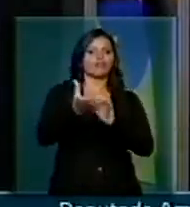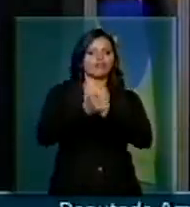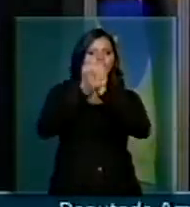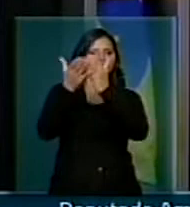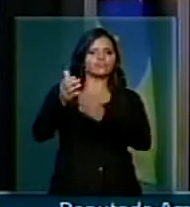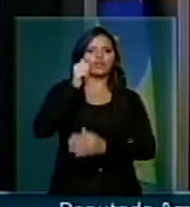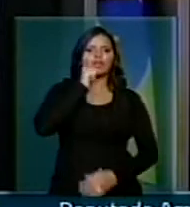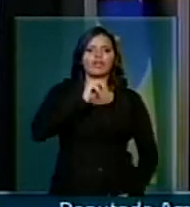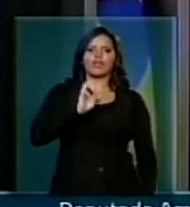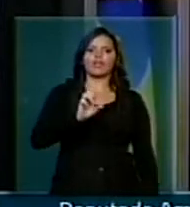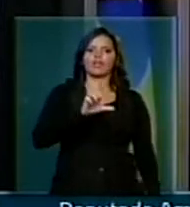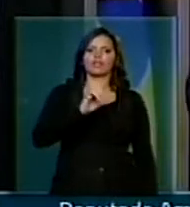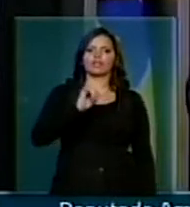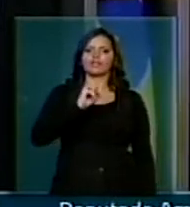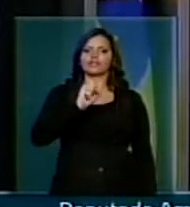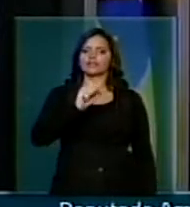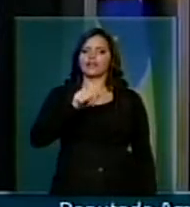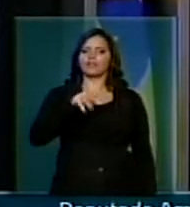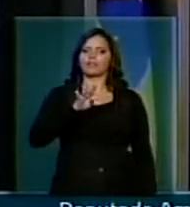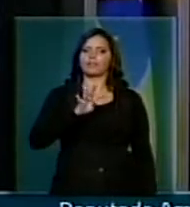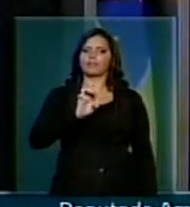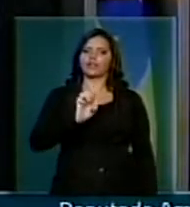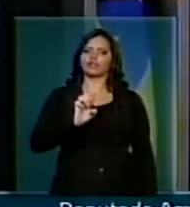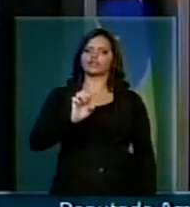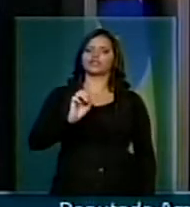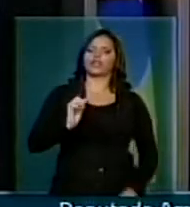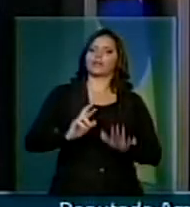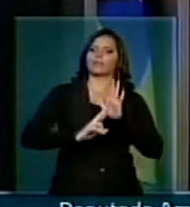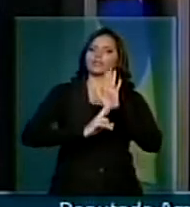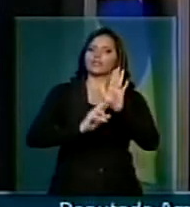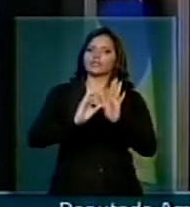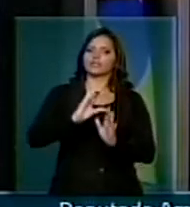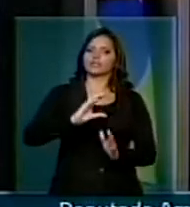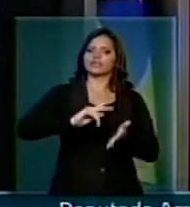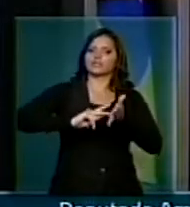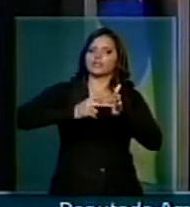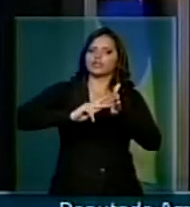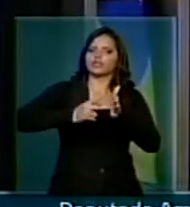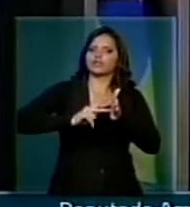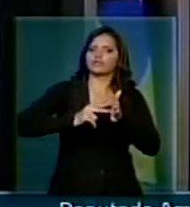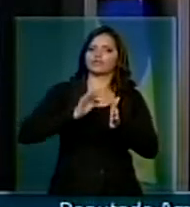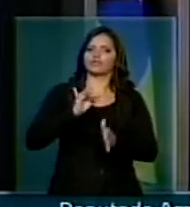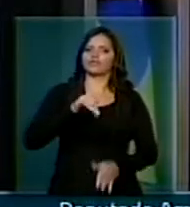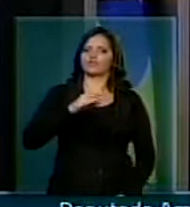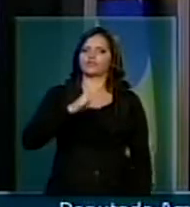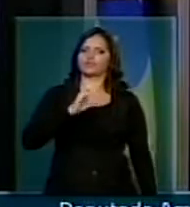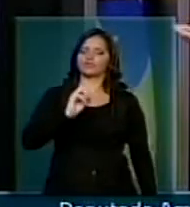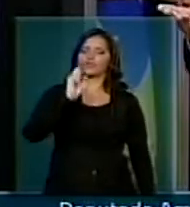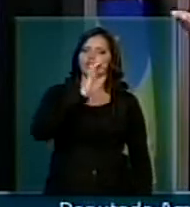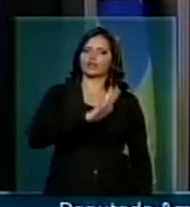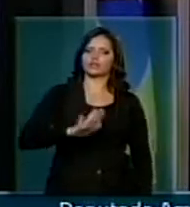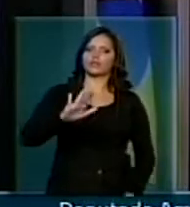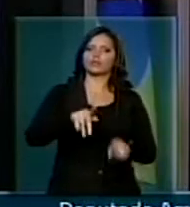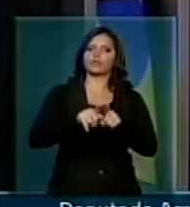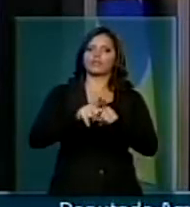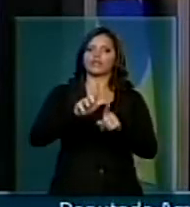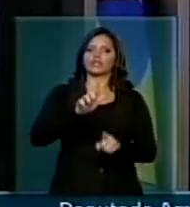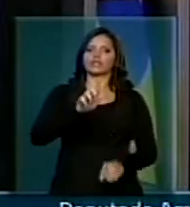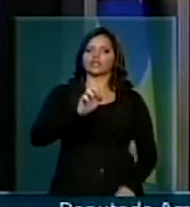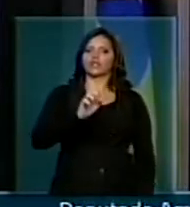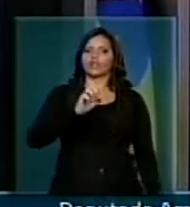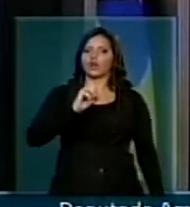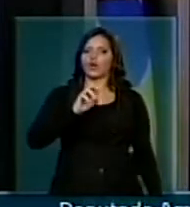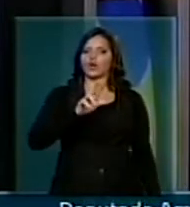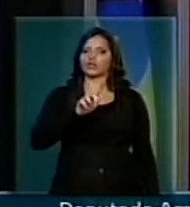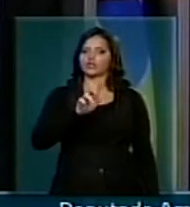colega Elisabeth, representando o Sindicato Físico Nacional, cumprimentar a Geógia, que está representando a DS